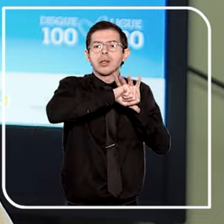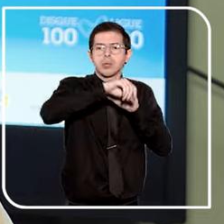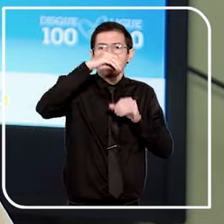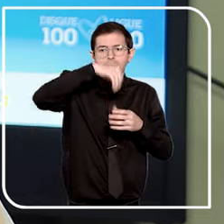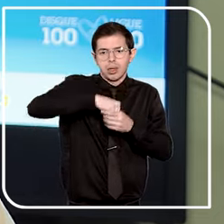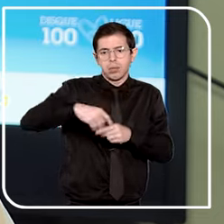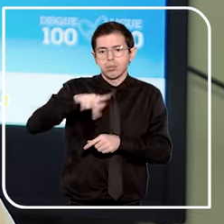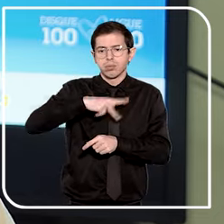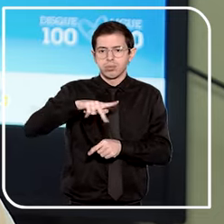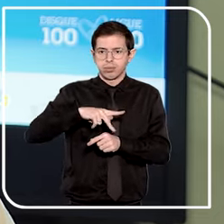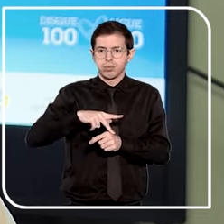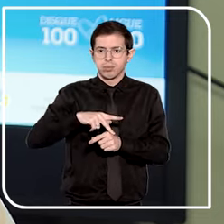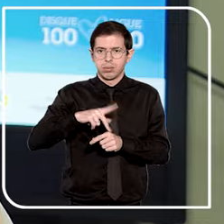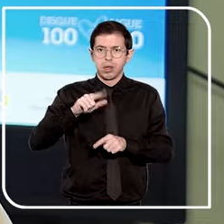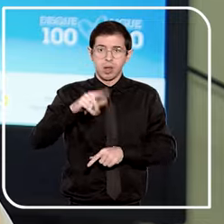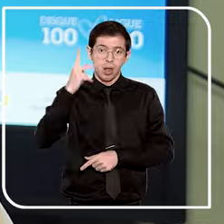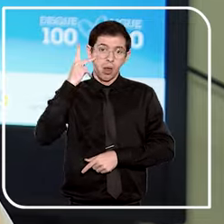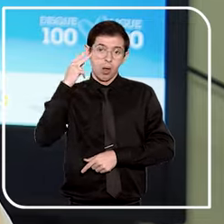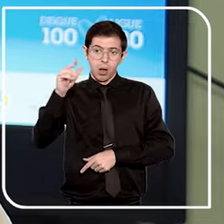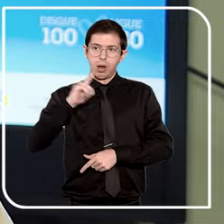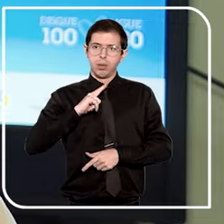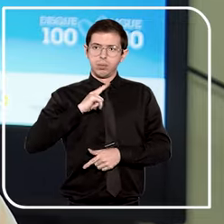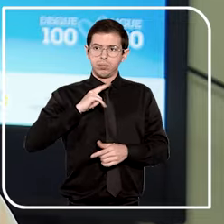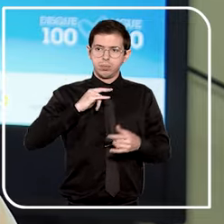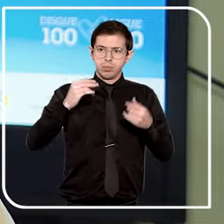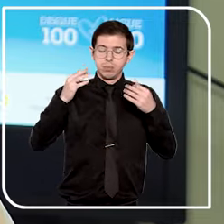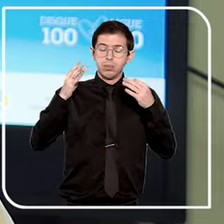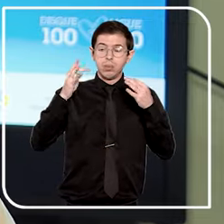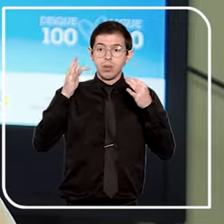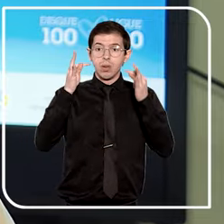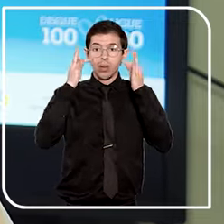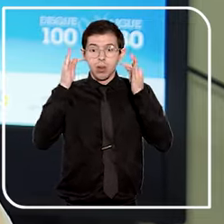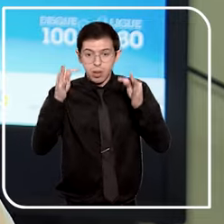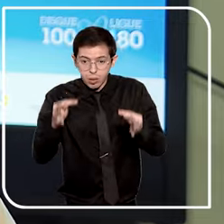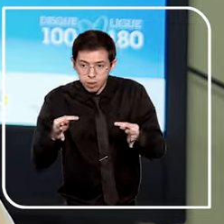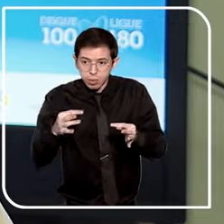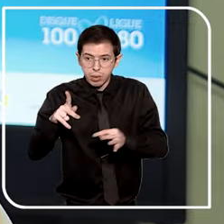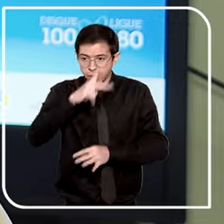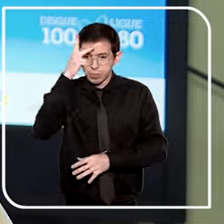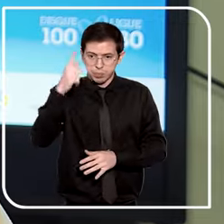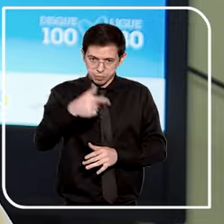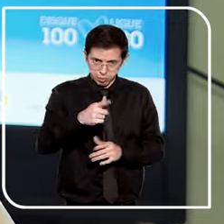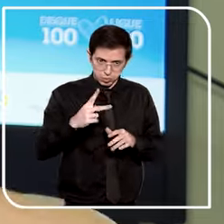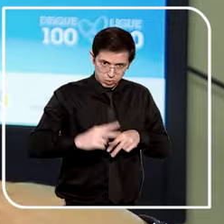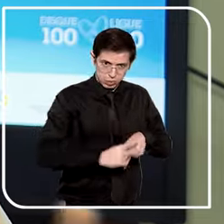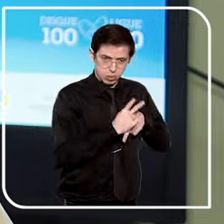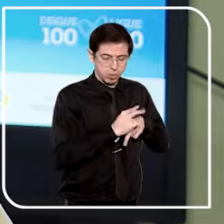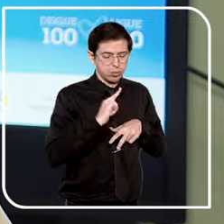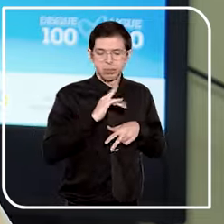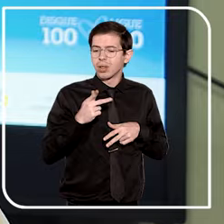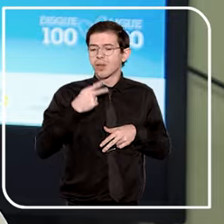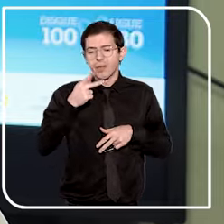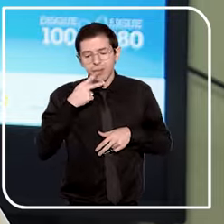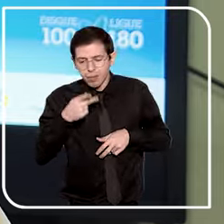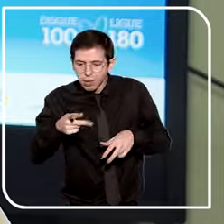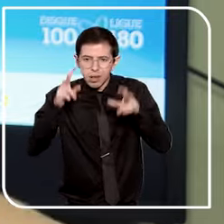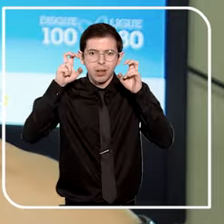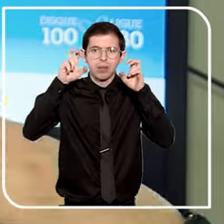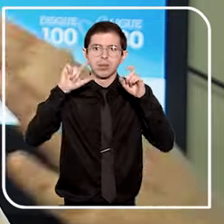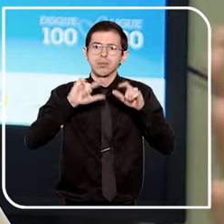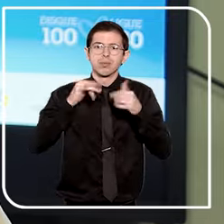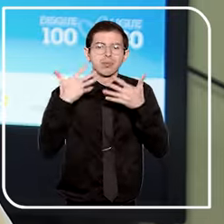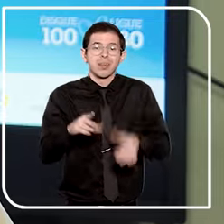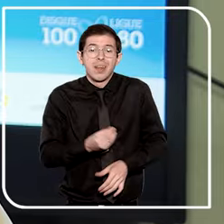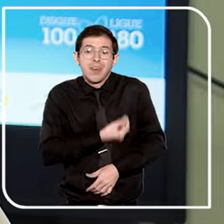muito comum a gente ouvir relatos de parceiros da sociedade civil de que as vítimas não querem, não querem mais falar dessa história, não